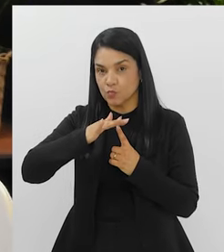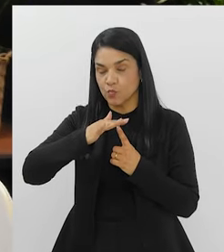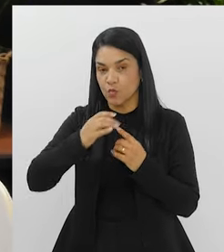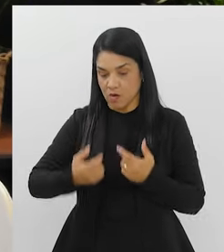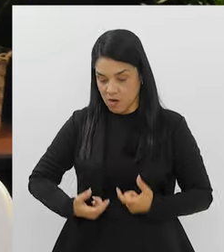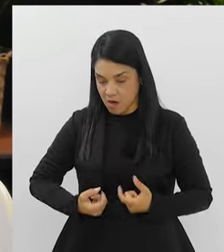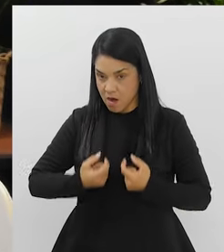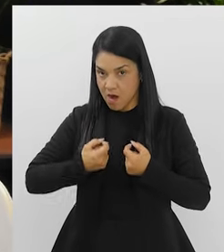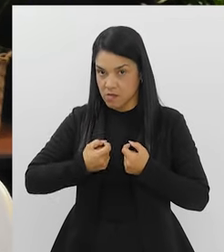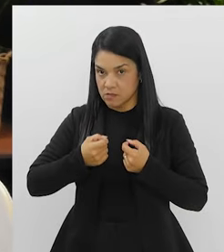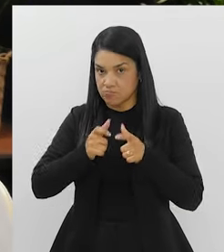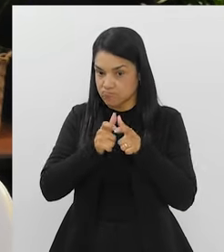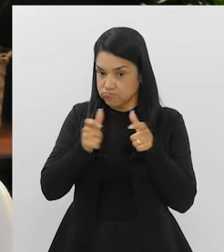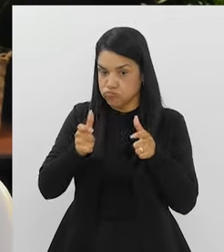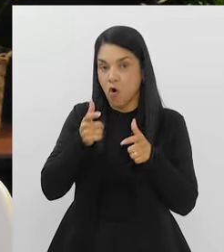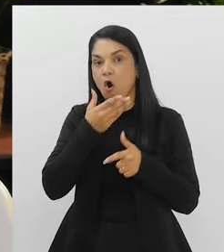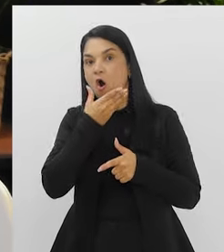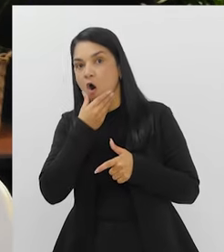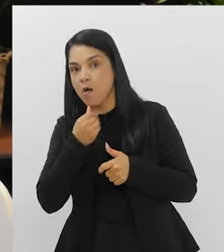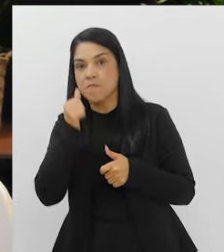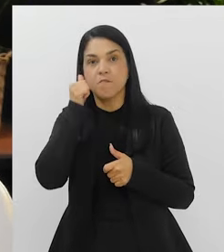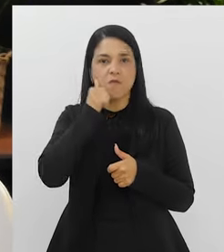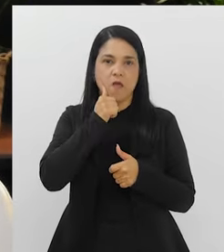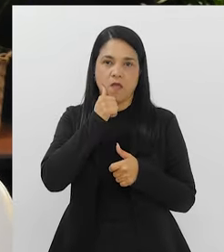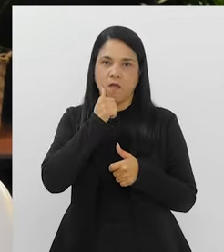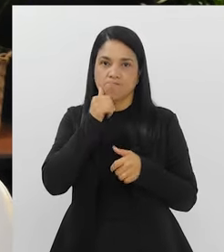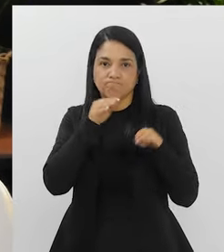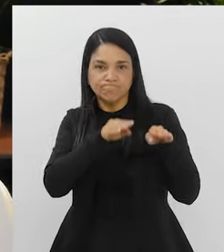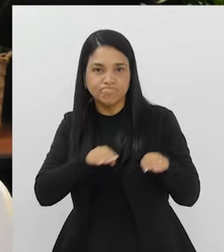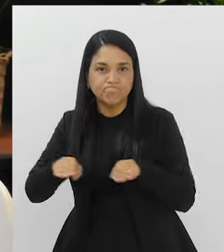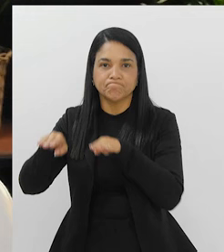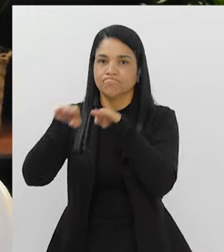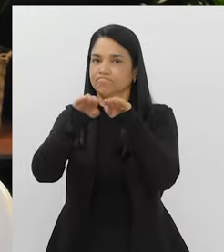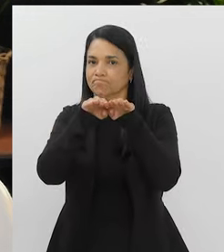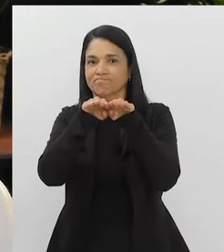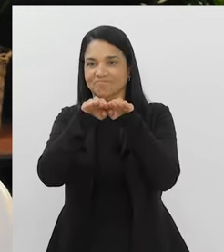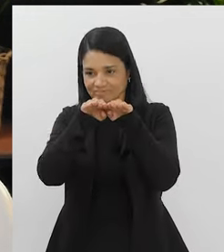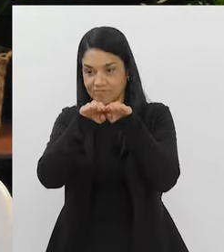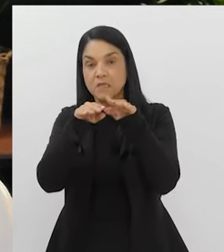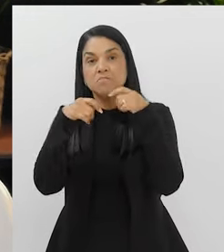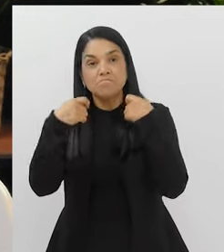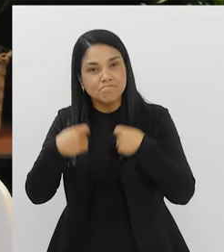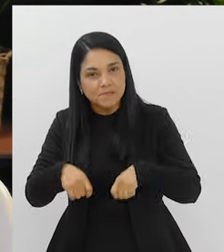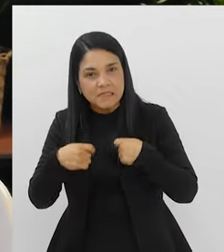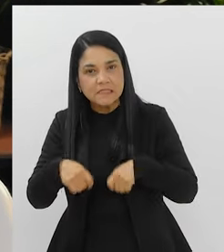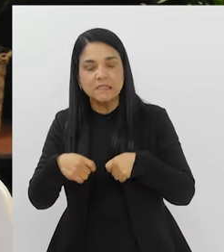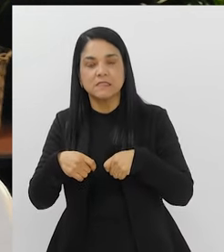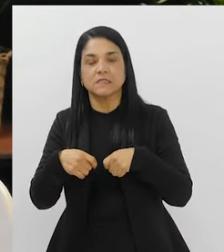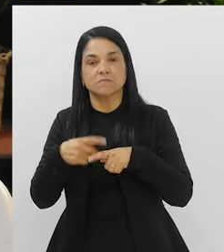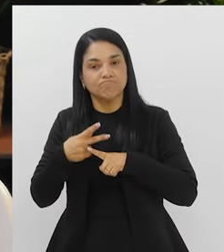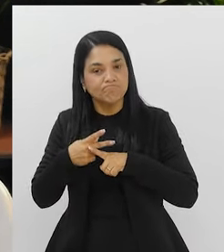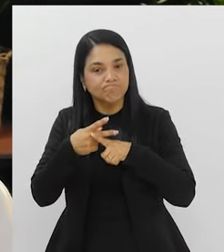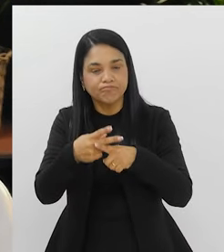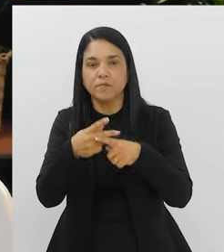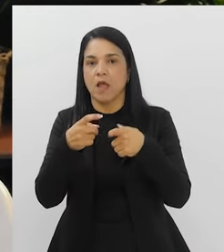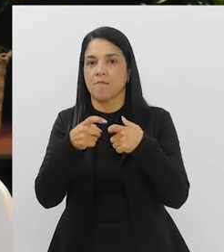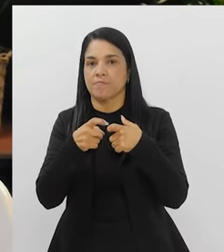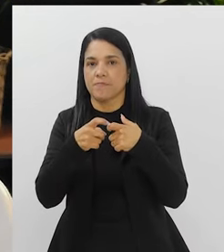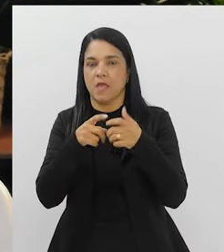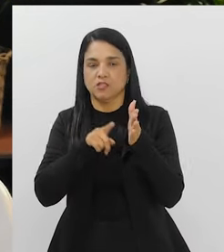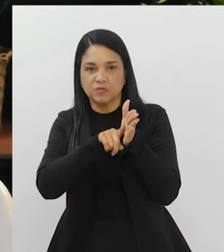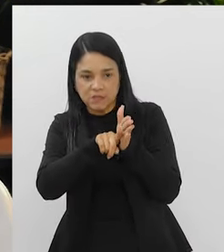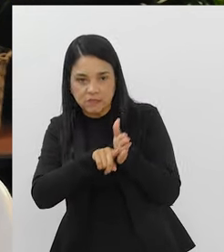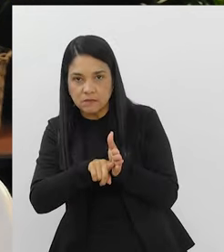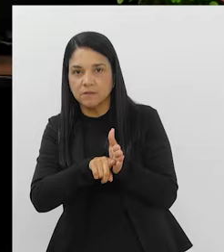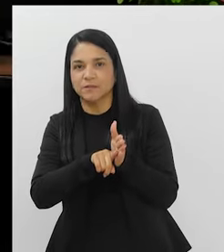hoje em dia, que vem crescendo, tanto em homens, quanto em mulheres. Então, é necessário que todo mundo acabe fazendo